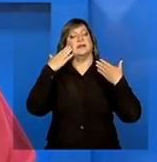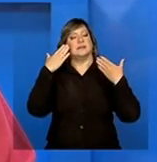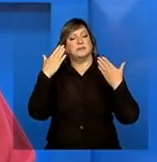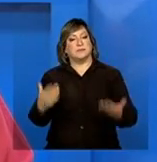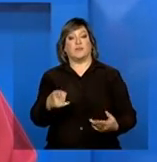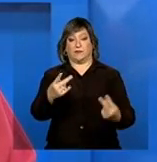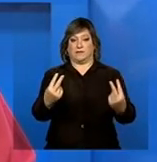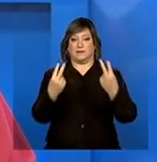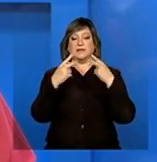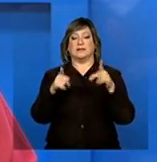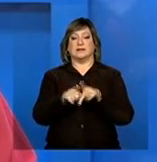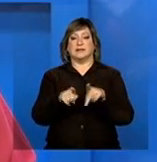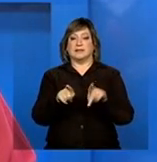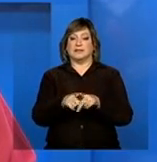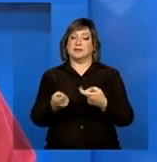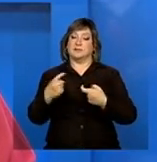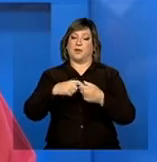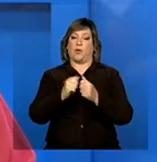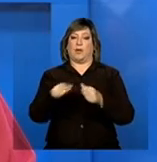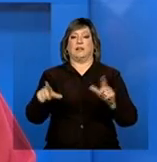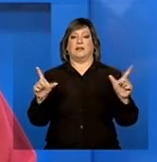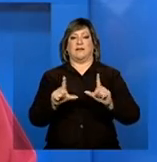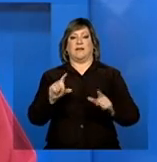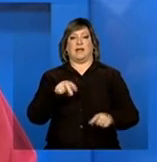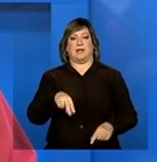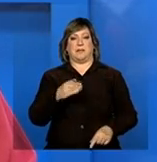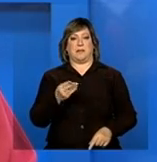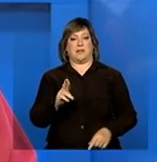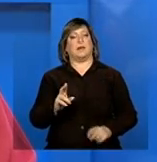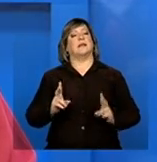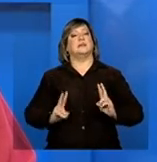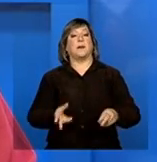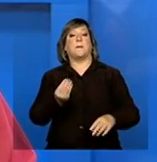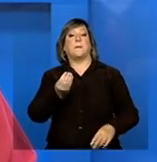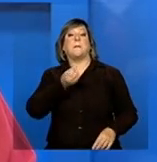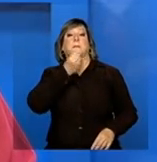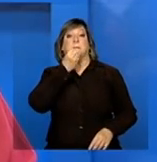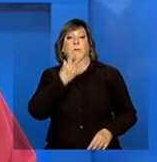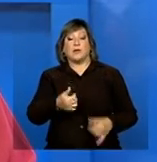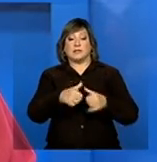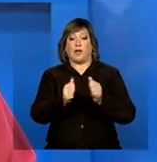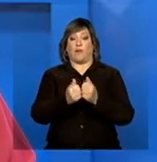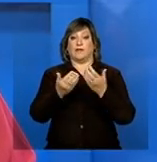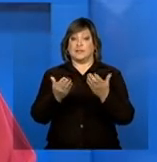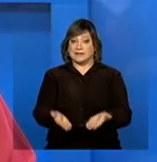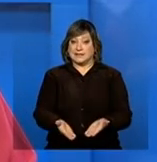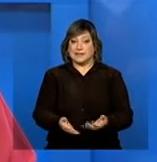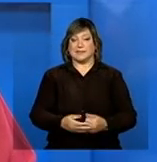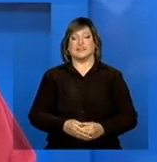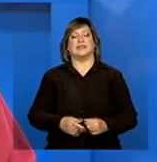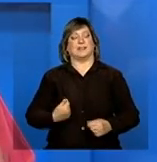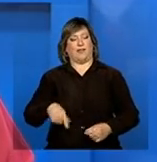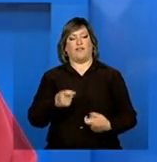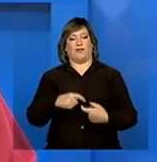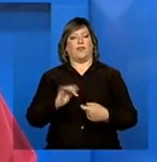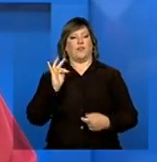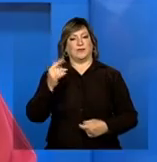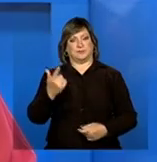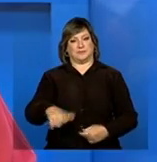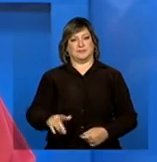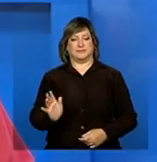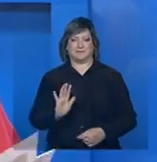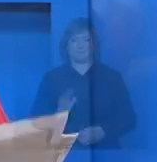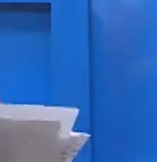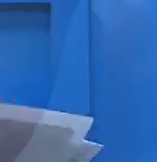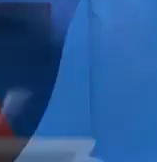sua audiência e a parceria com a TV NBR. É sempre muito bom estar com você. A gente se vê. Até